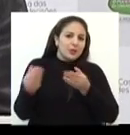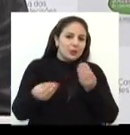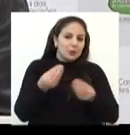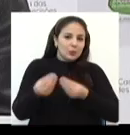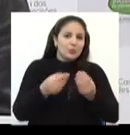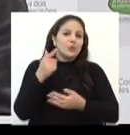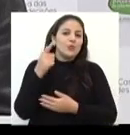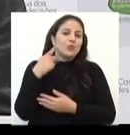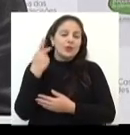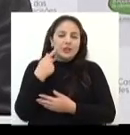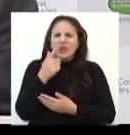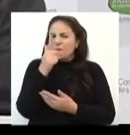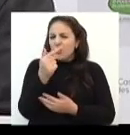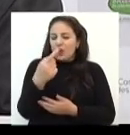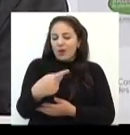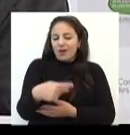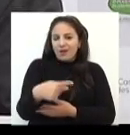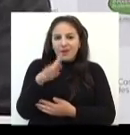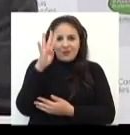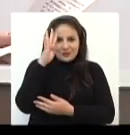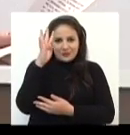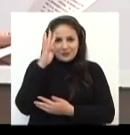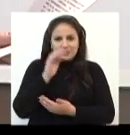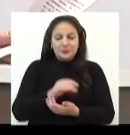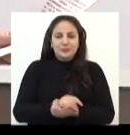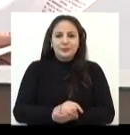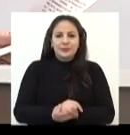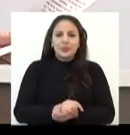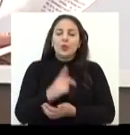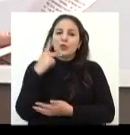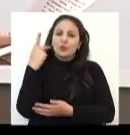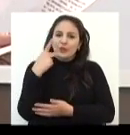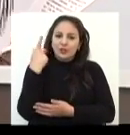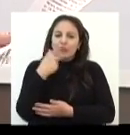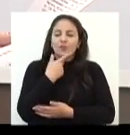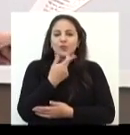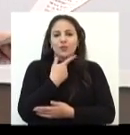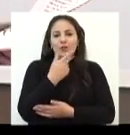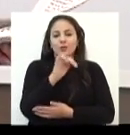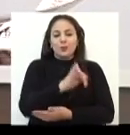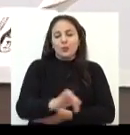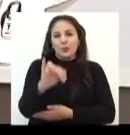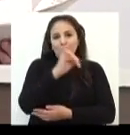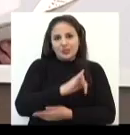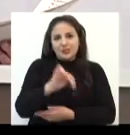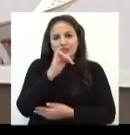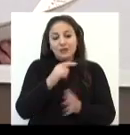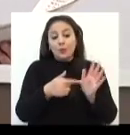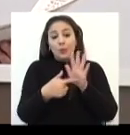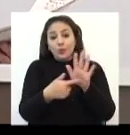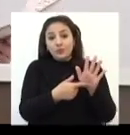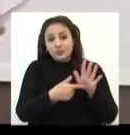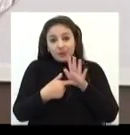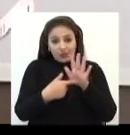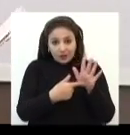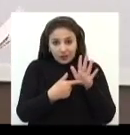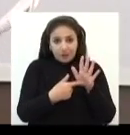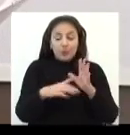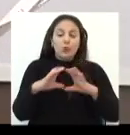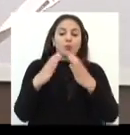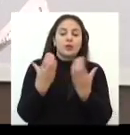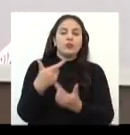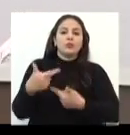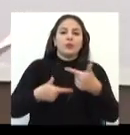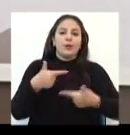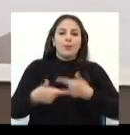Nesta quarta-feira, não foi diferente. O orador falou da importância de mostrar para a comunidade o trabalho